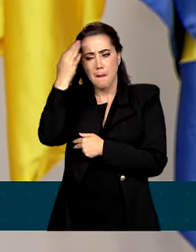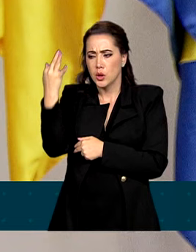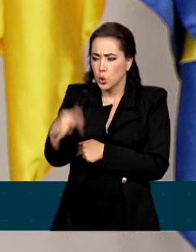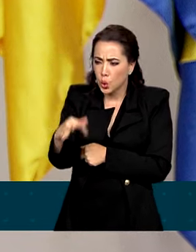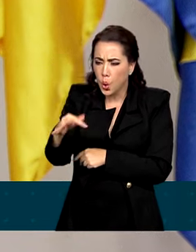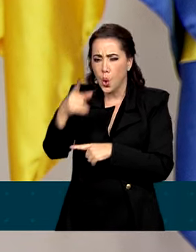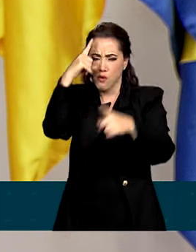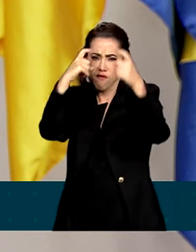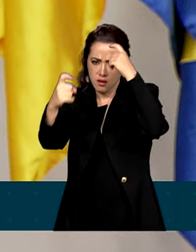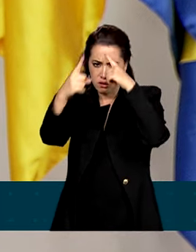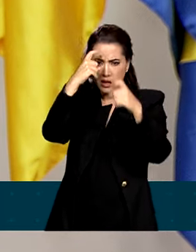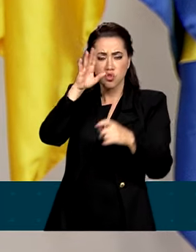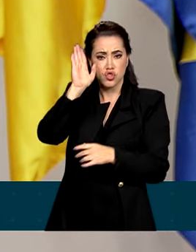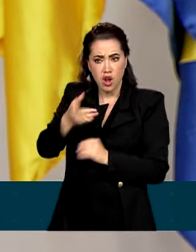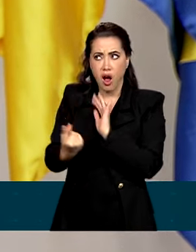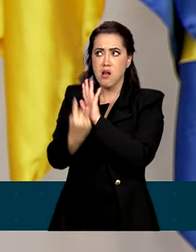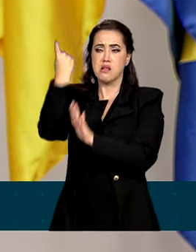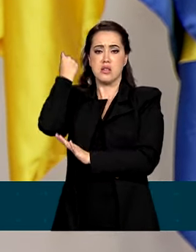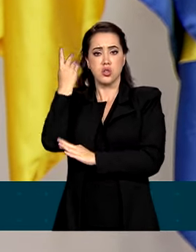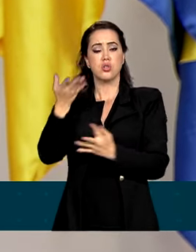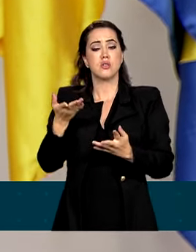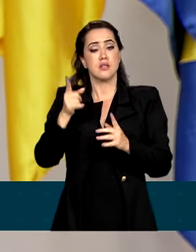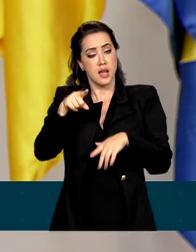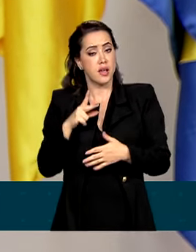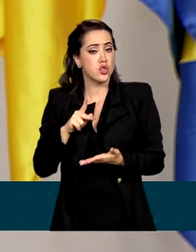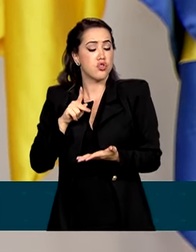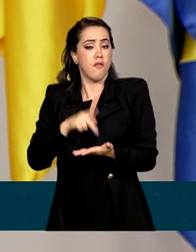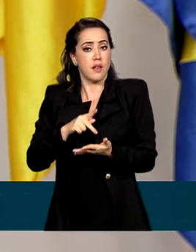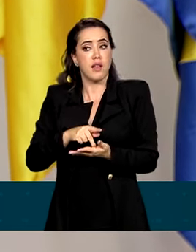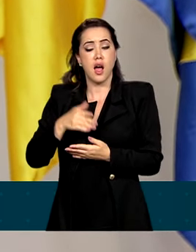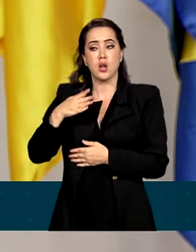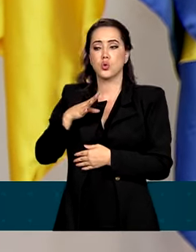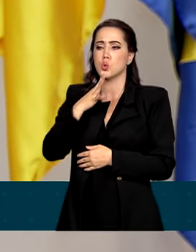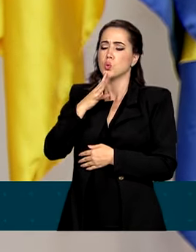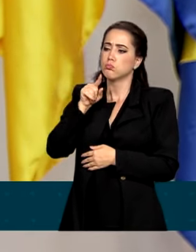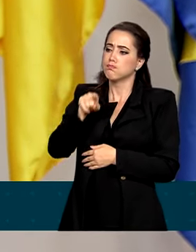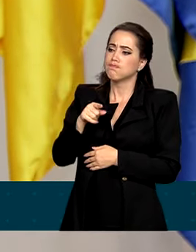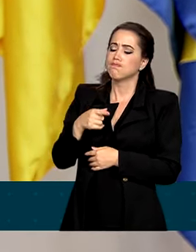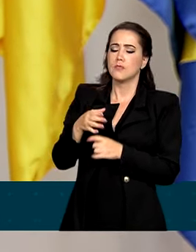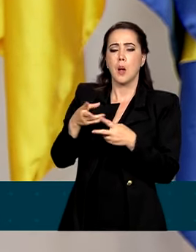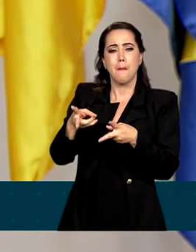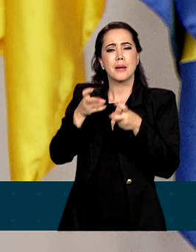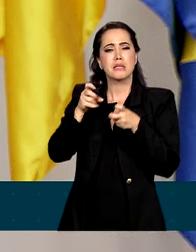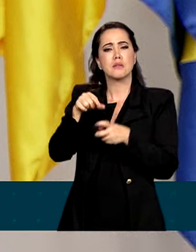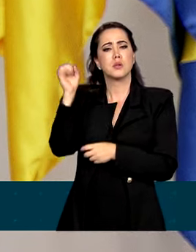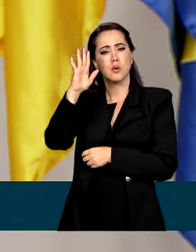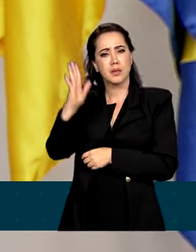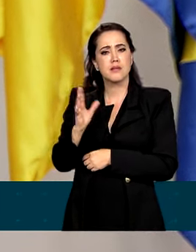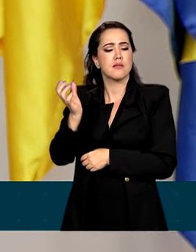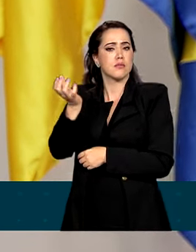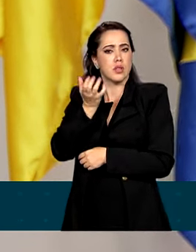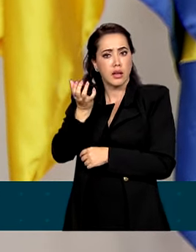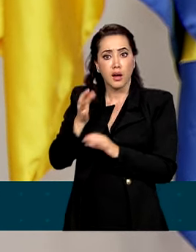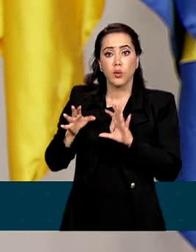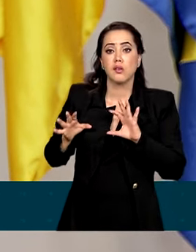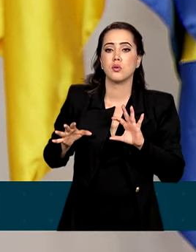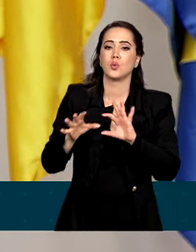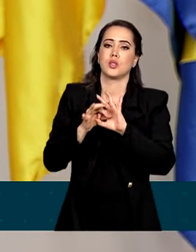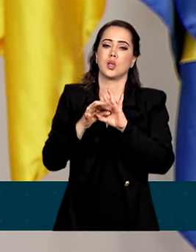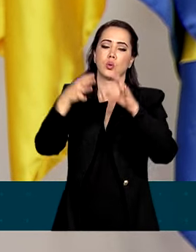as feridas deixadas são, na verdade, condições para um Brasil que se quer unido,